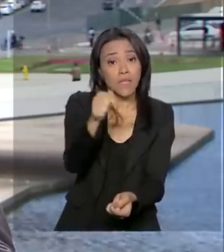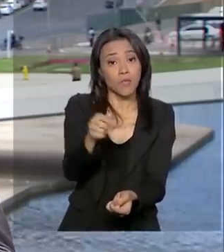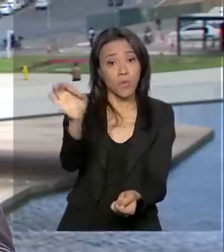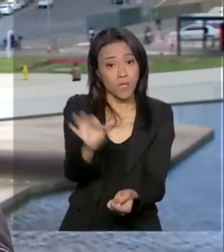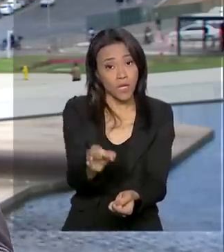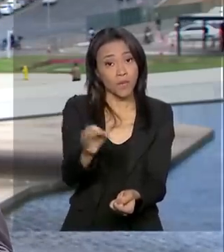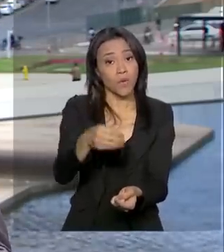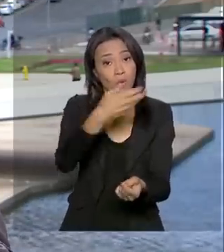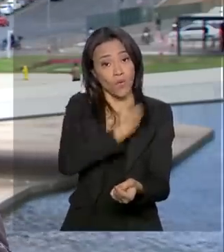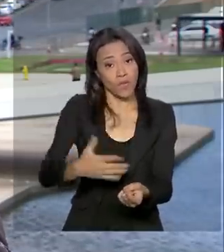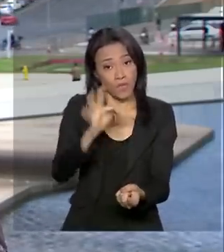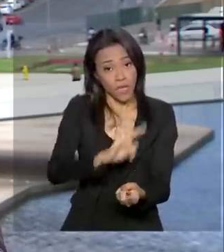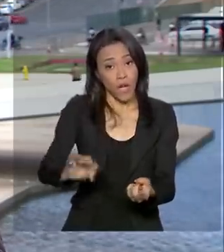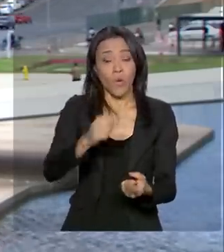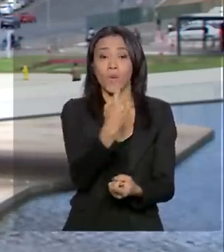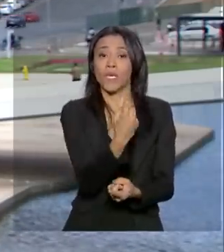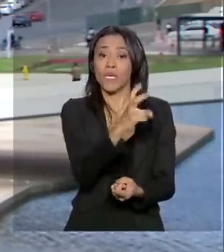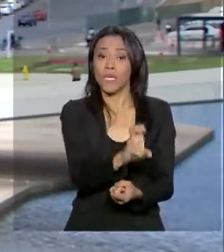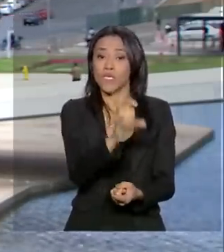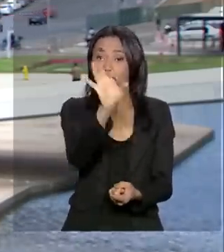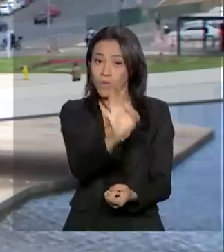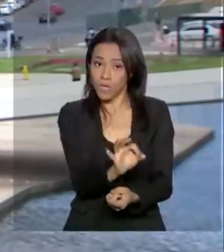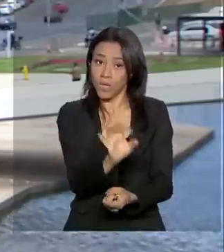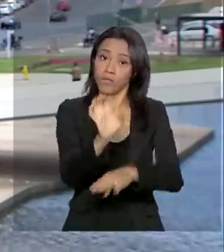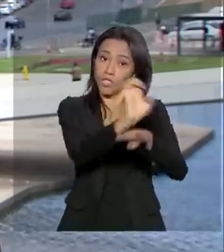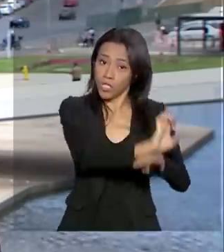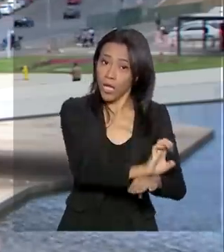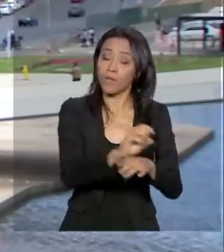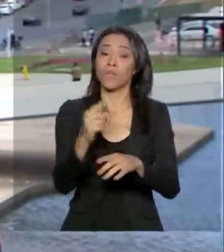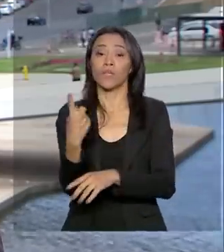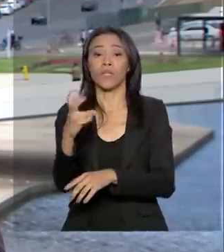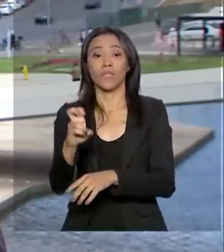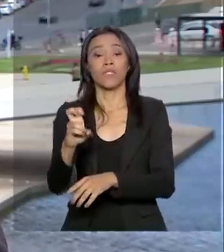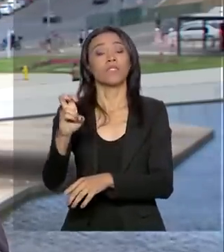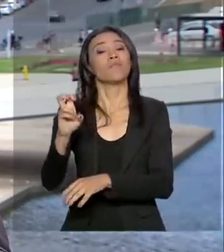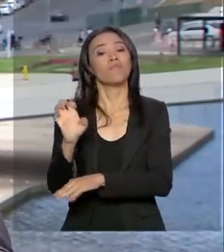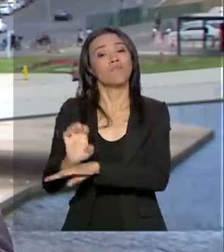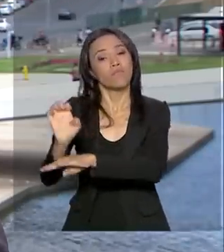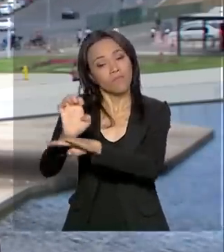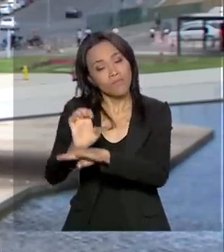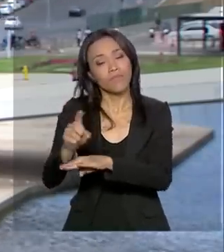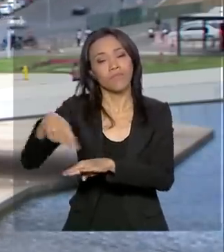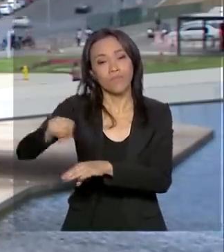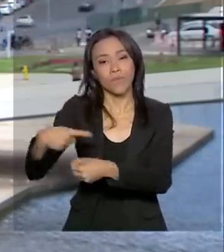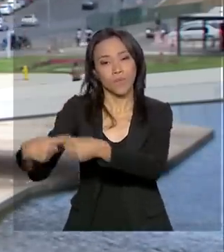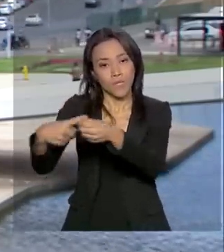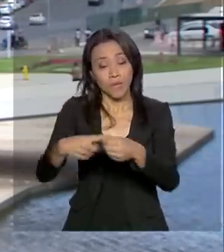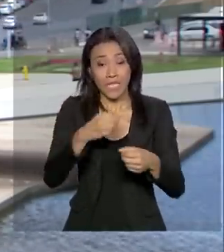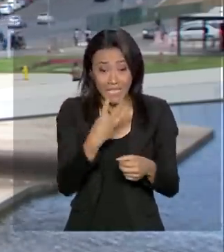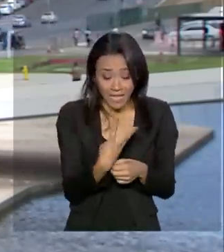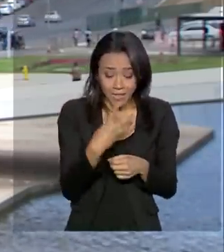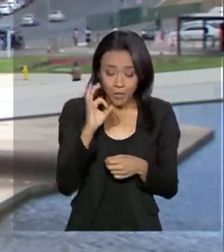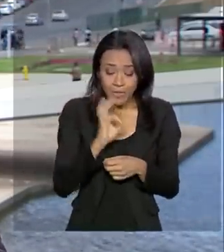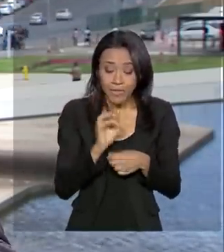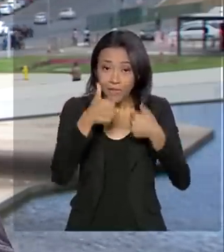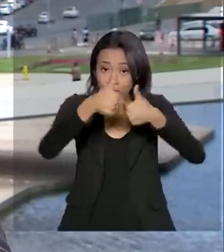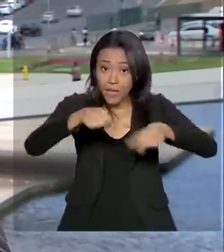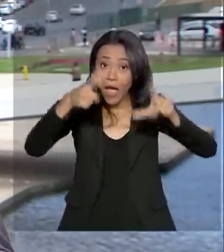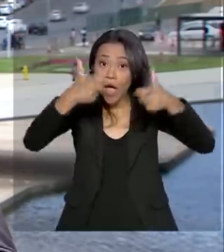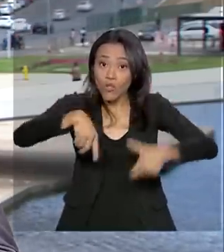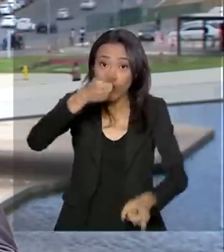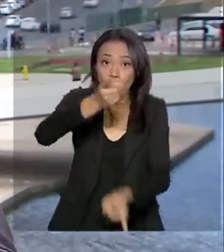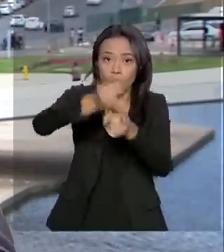vão para os estádios, outros 15% para os municípios e 3% ficarão nos estádios onde estão localizadas essas reservas petrolíferas.